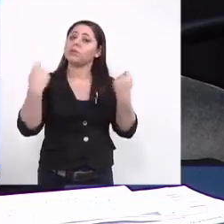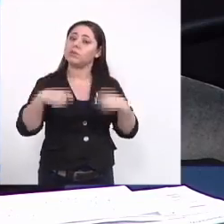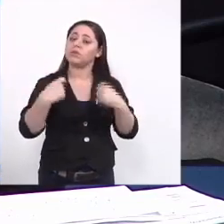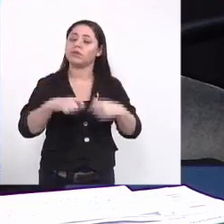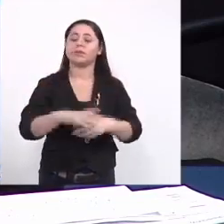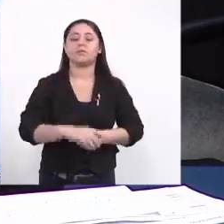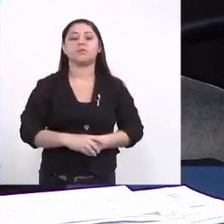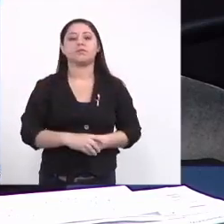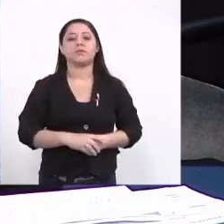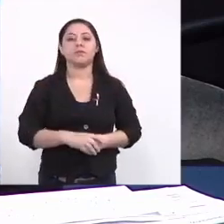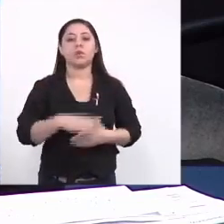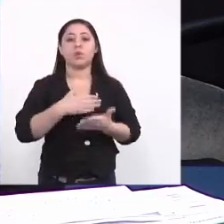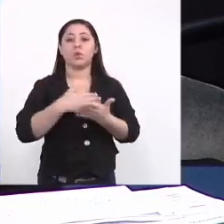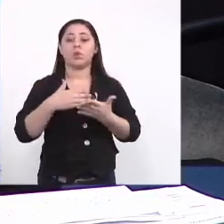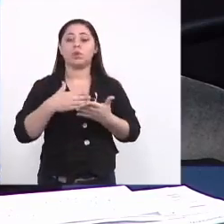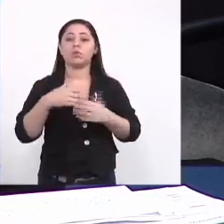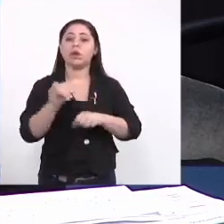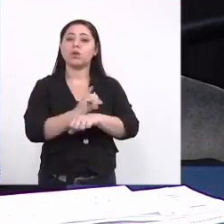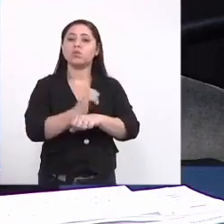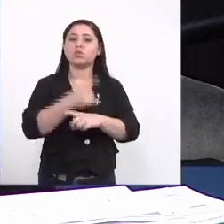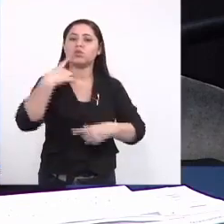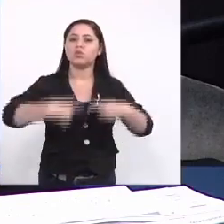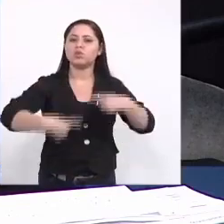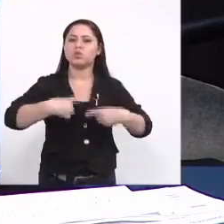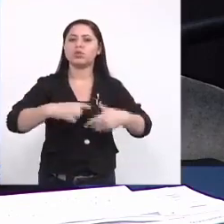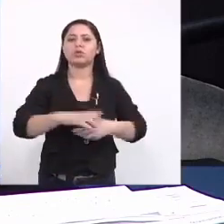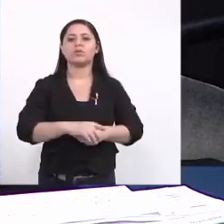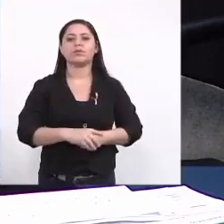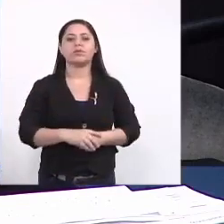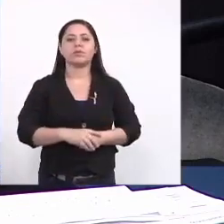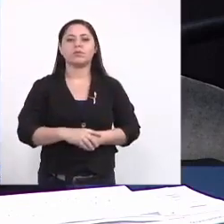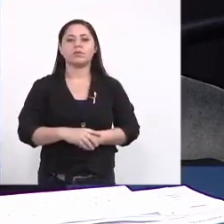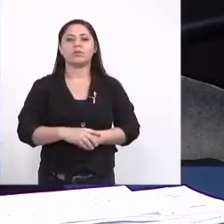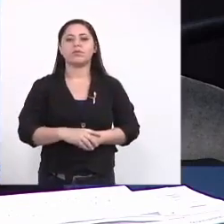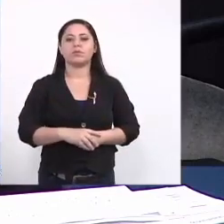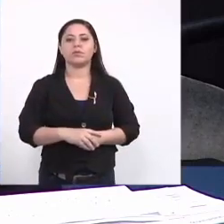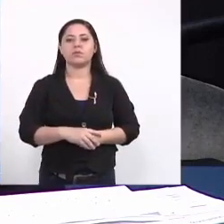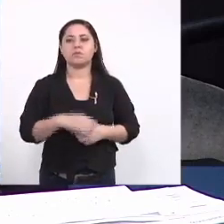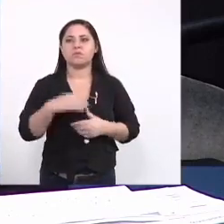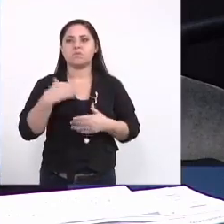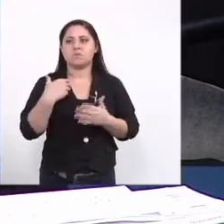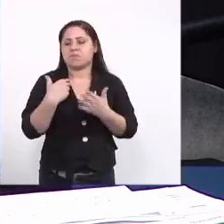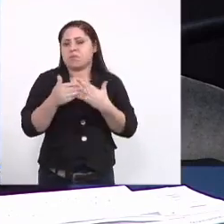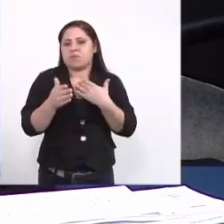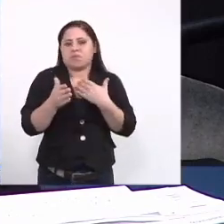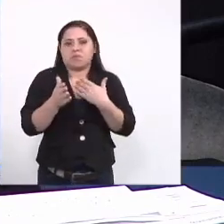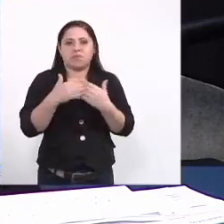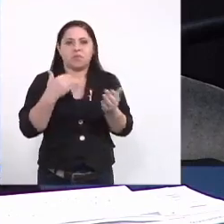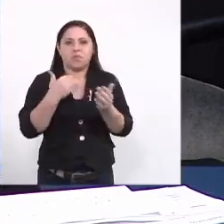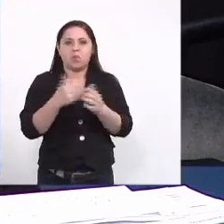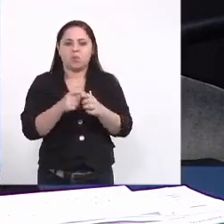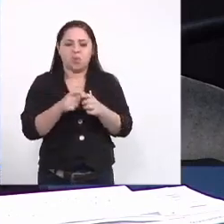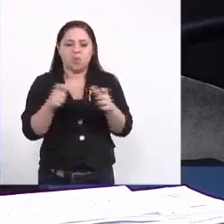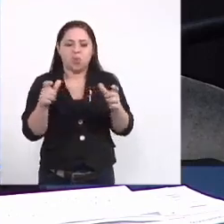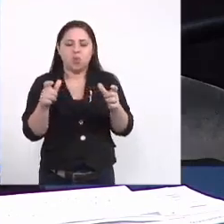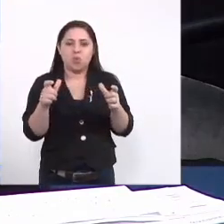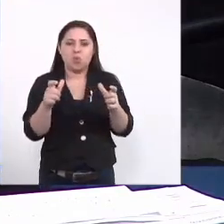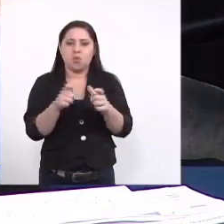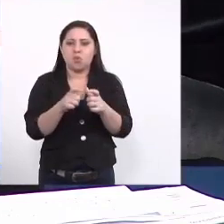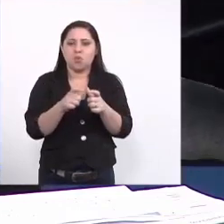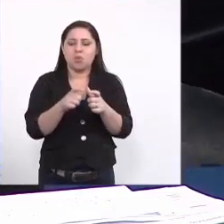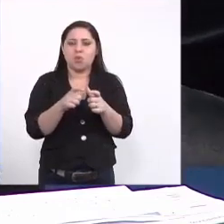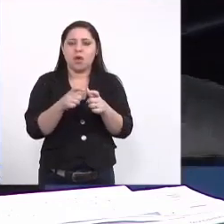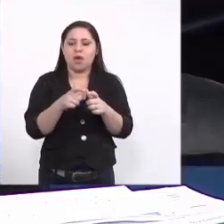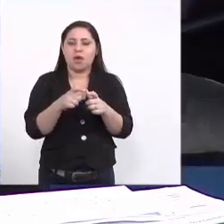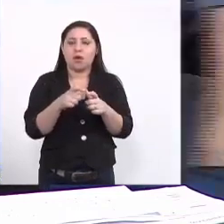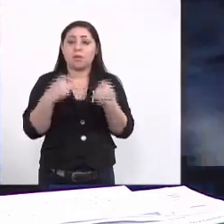começar com ações discussões e não importa o tamanho nós temos